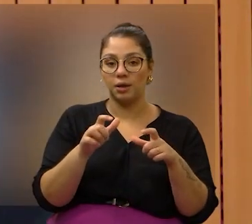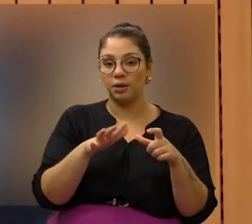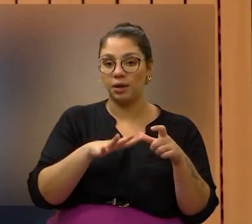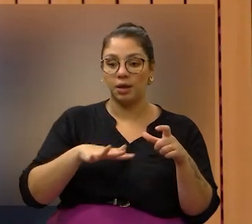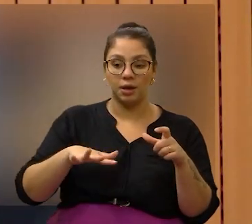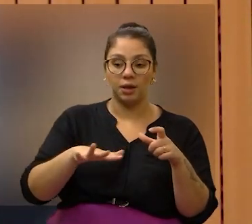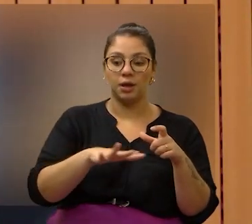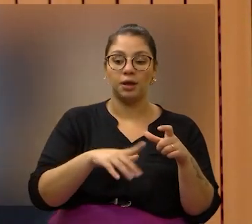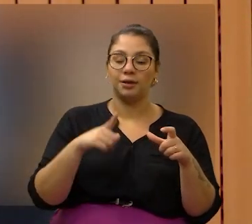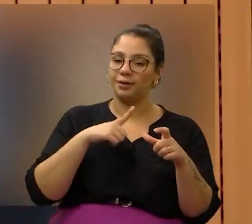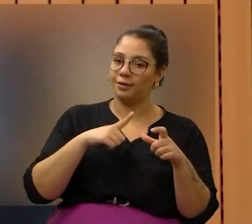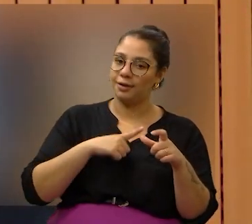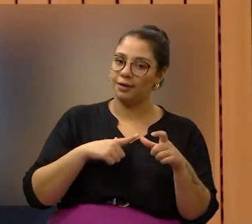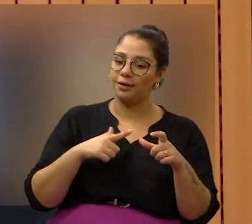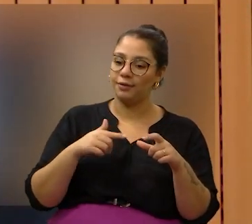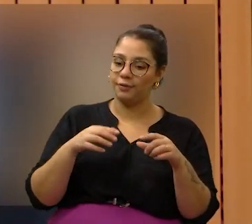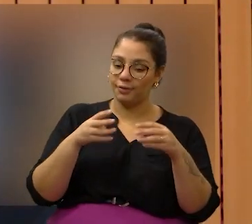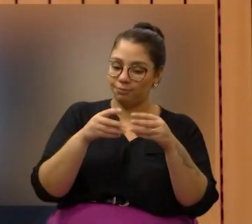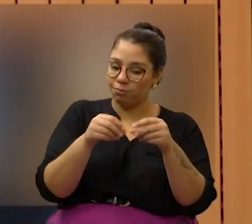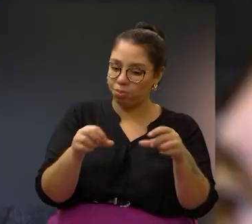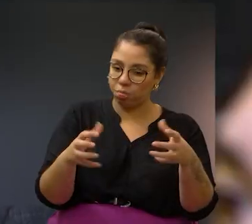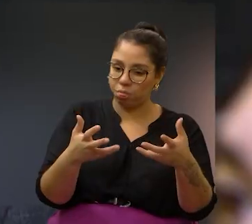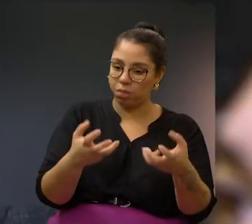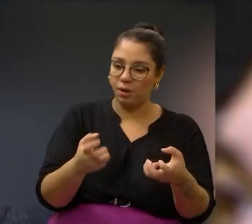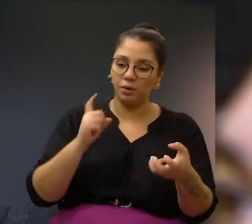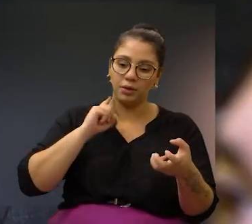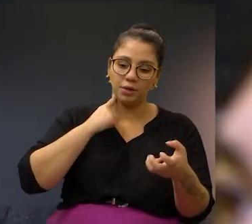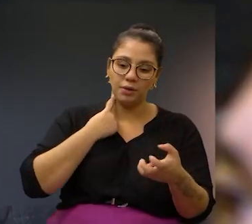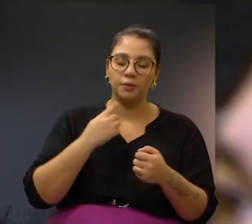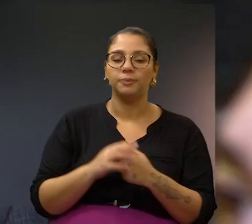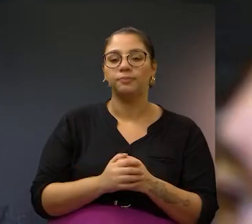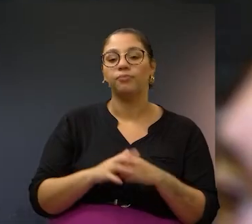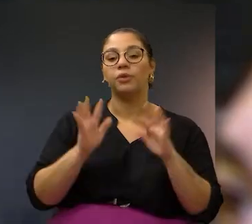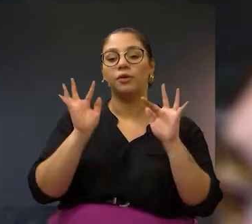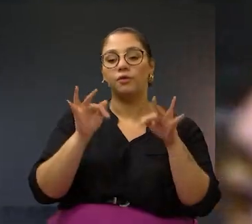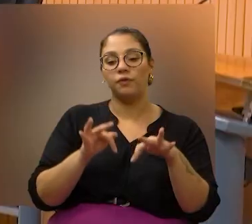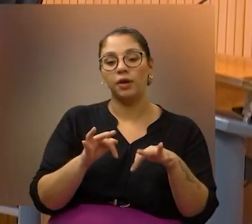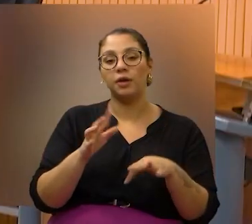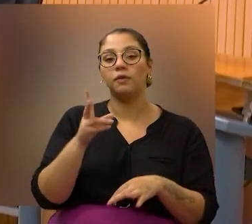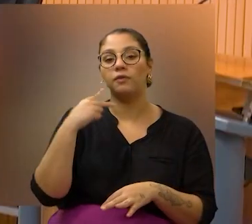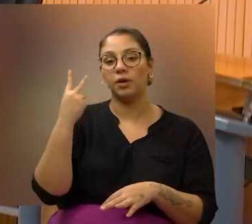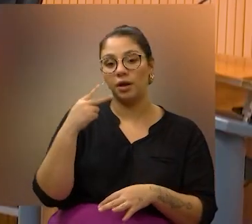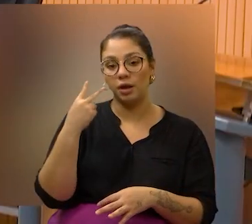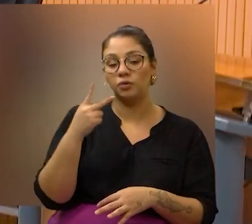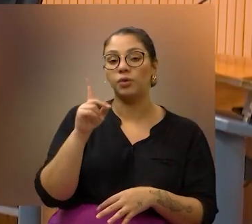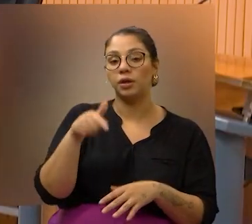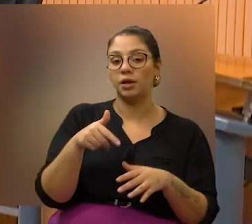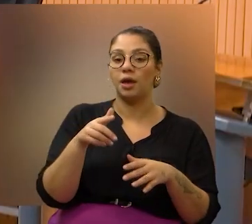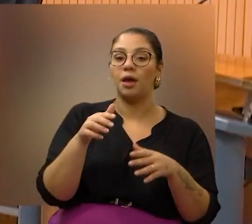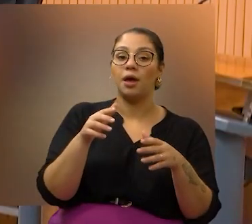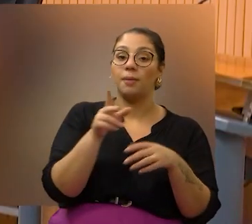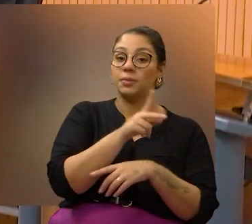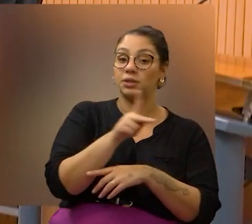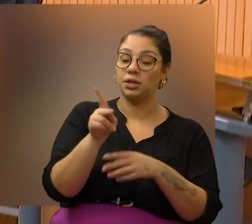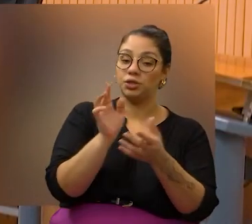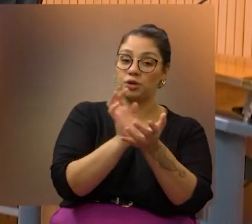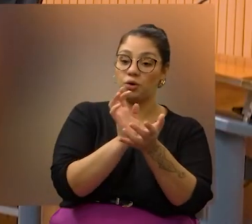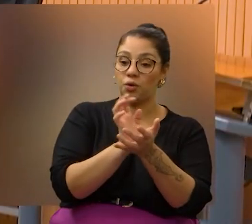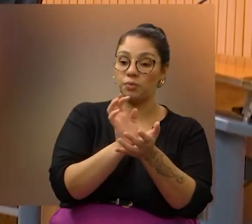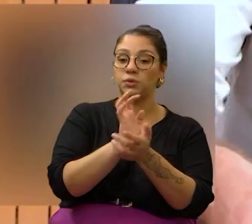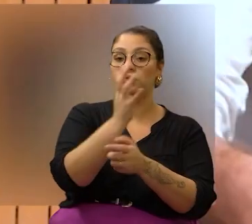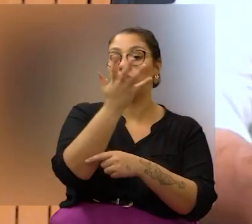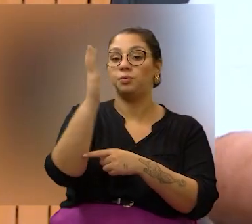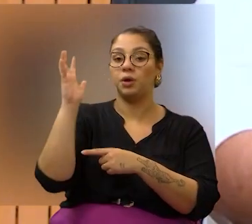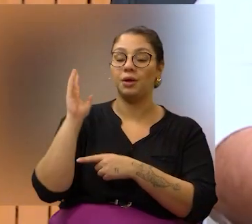que foi impactada. Por fim, o vereador Zé Carlos, presidente da Comissão Permanente de Meio